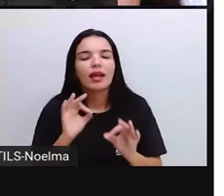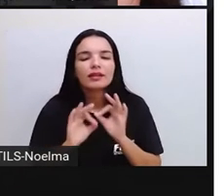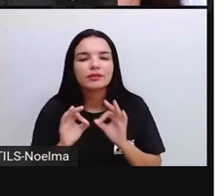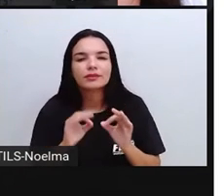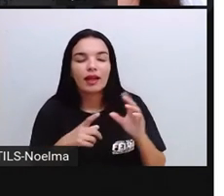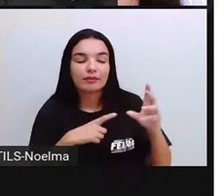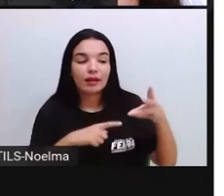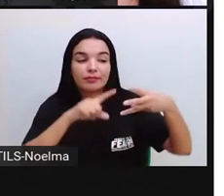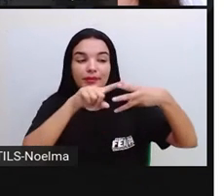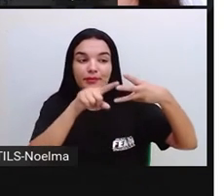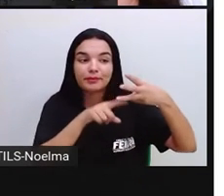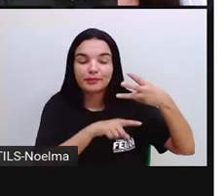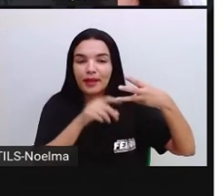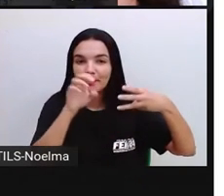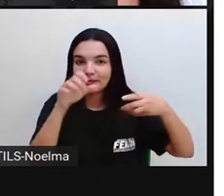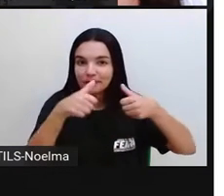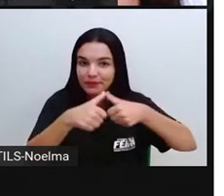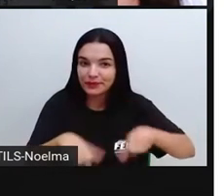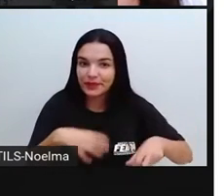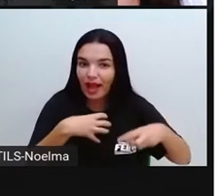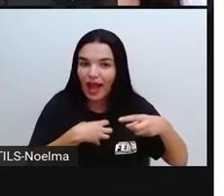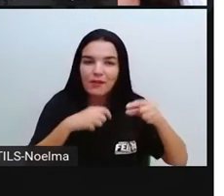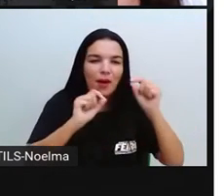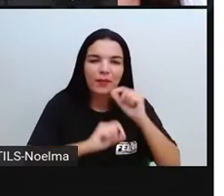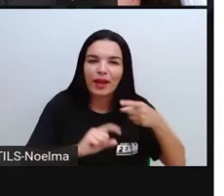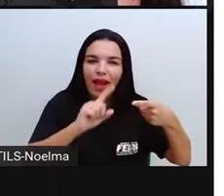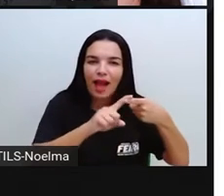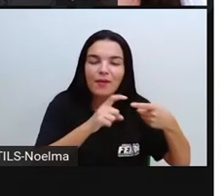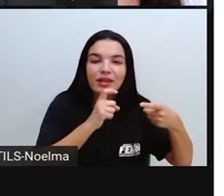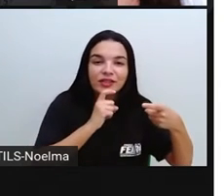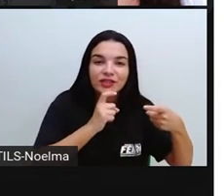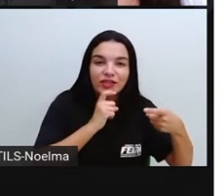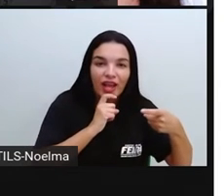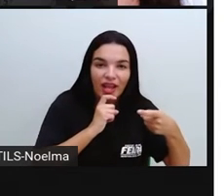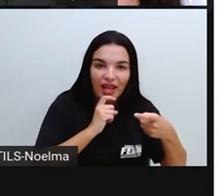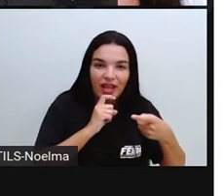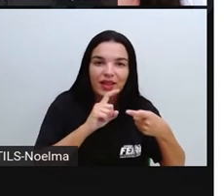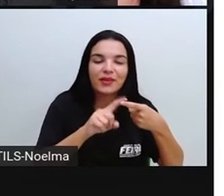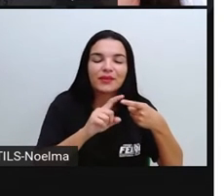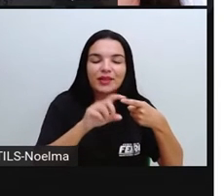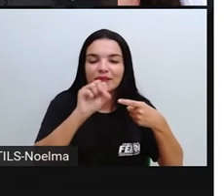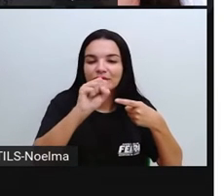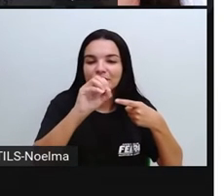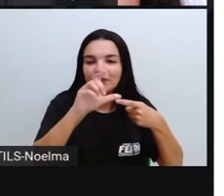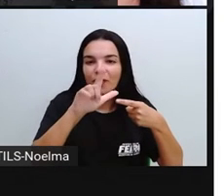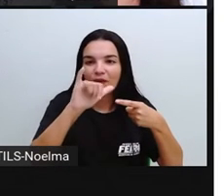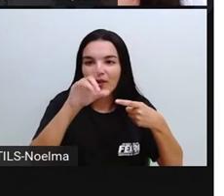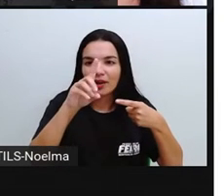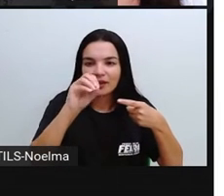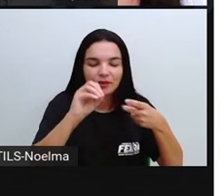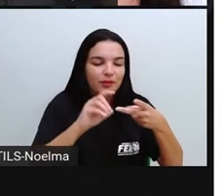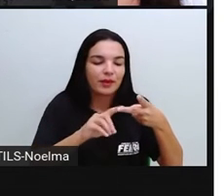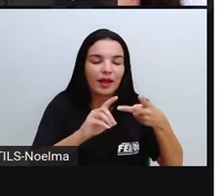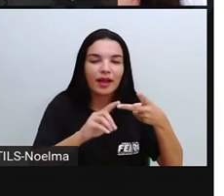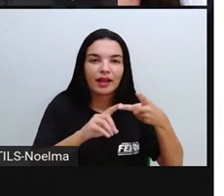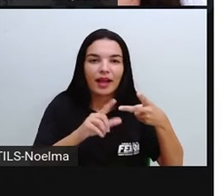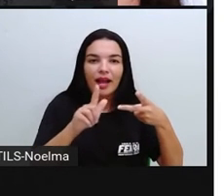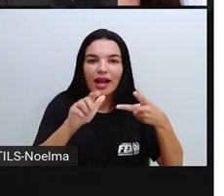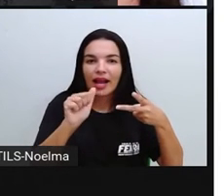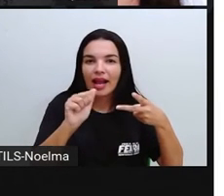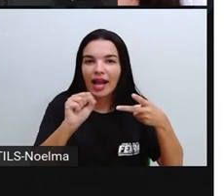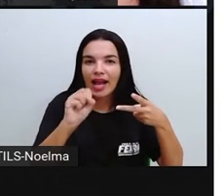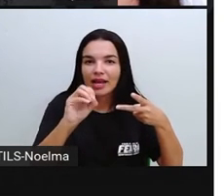estados físicos da água. Em cima, o sólido. Aqui a gente tem o gasoso.